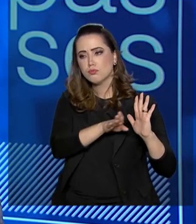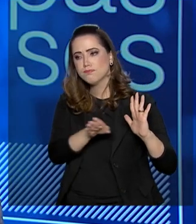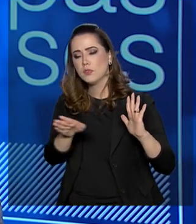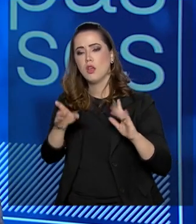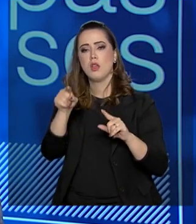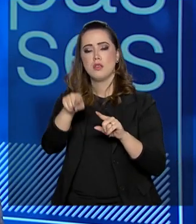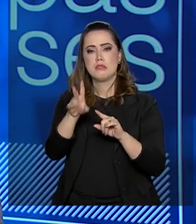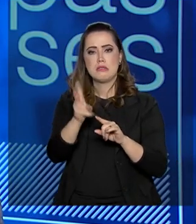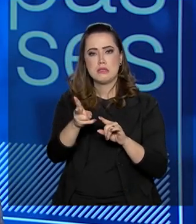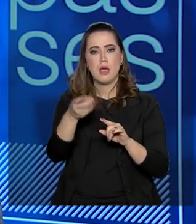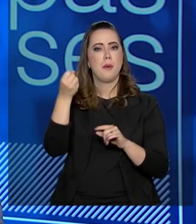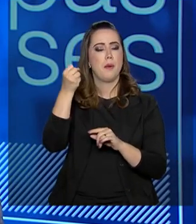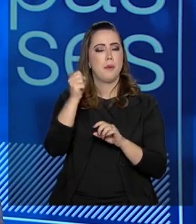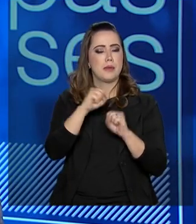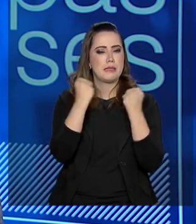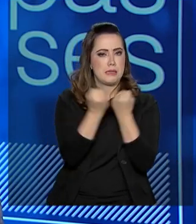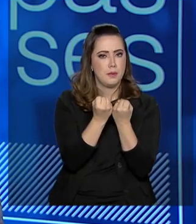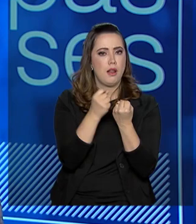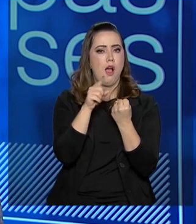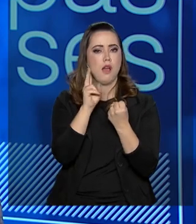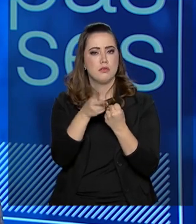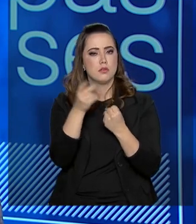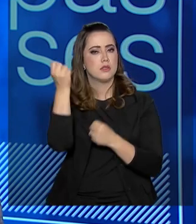realizado seminários também no seu auditório,